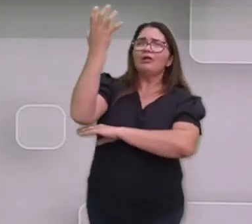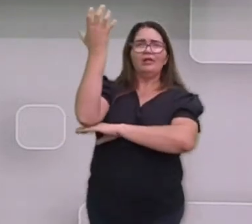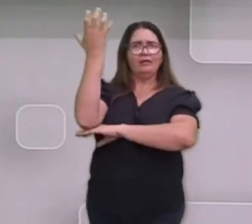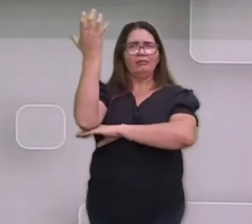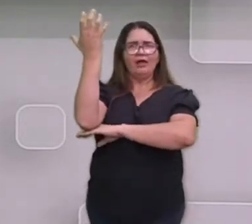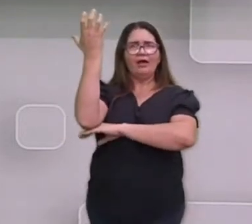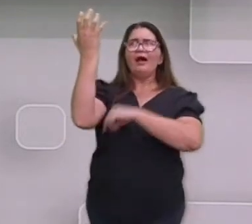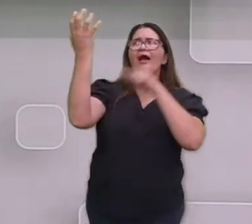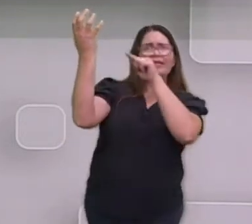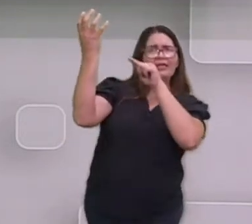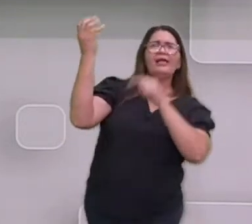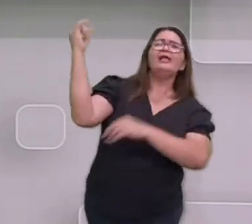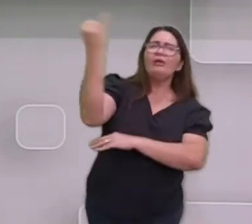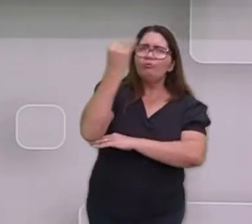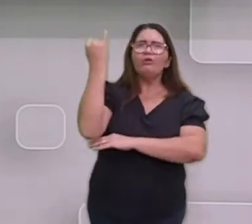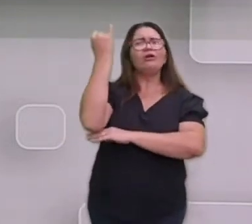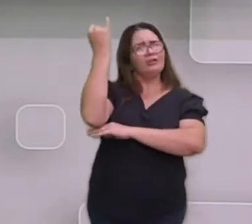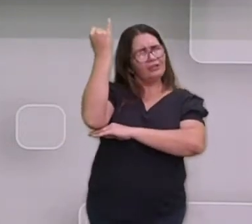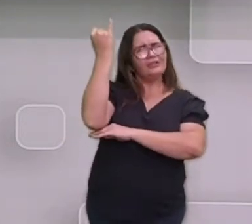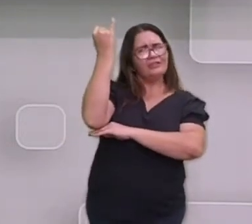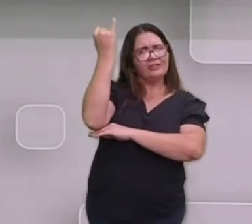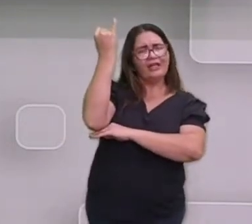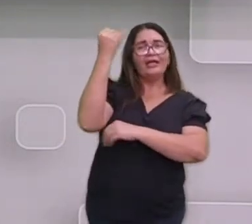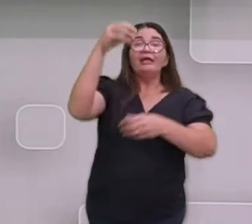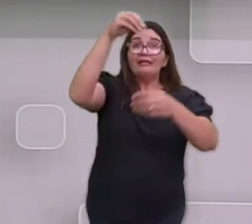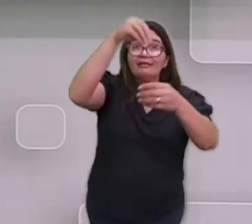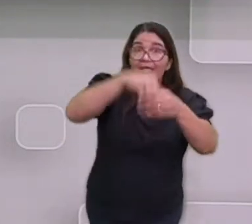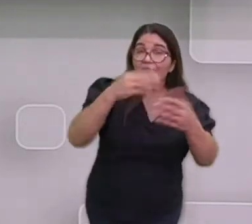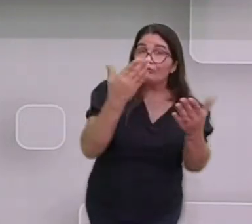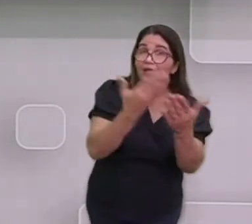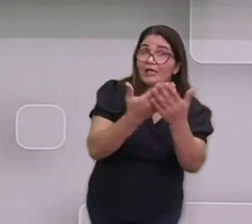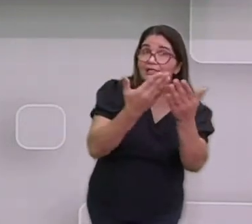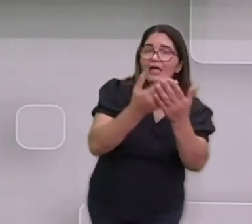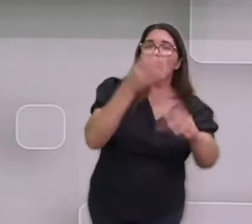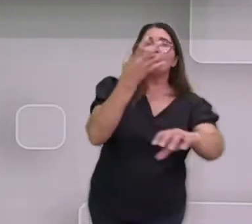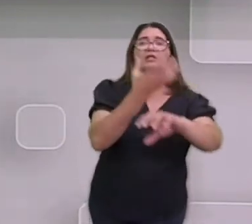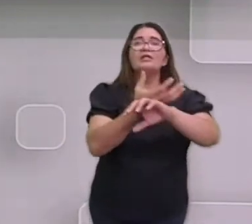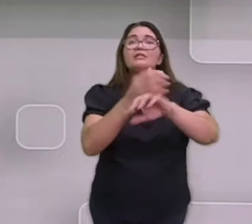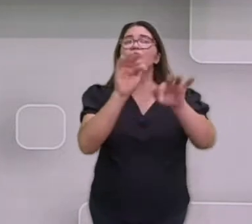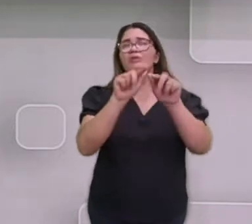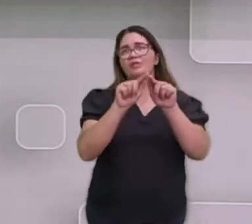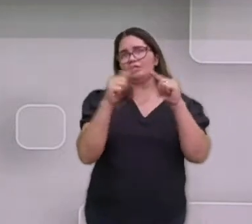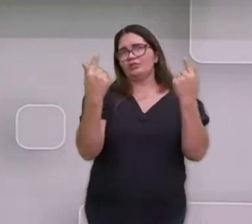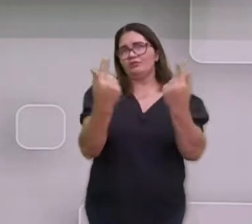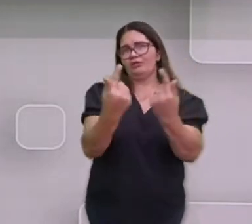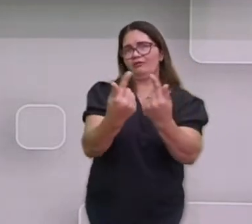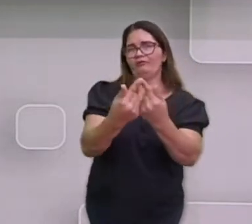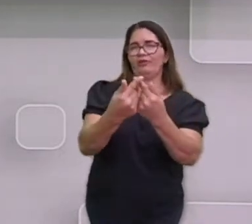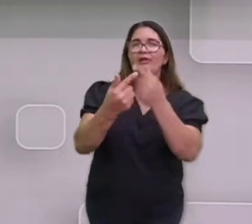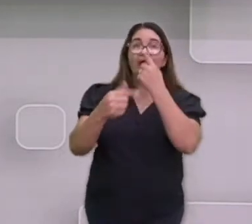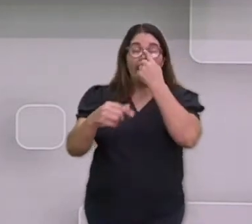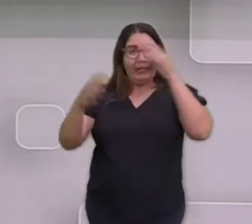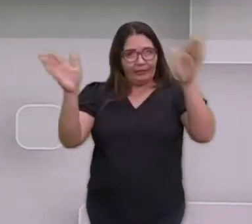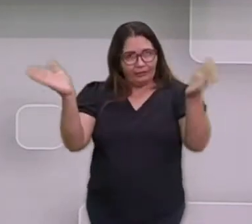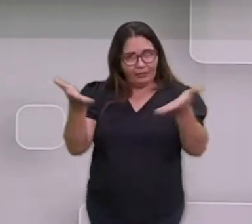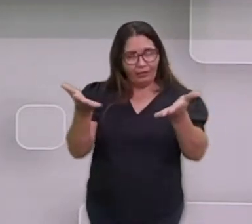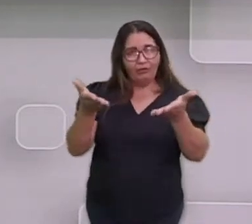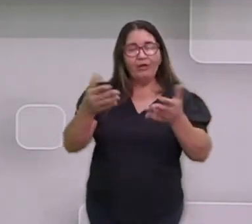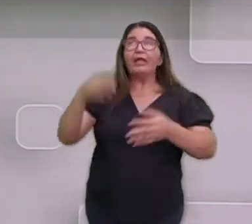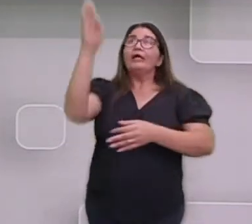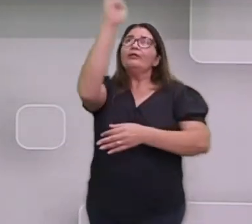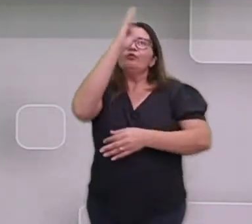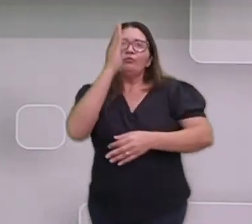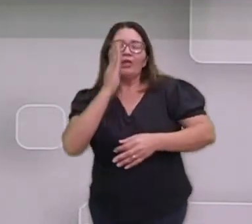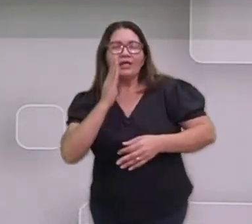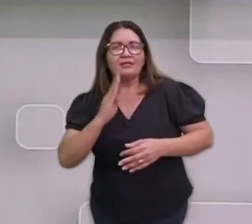sobre o clima nas aulas de Geografia. O clima das regiões, das regiões do Brasil, né? O